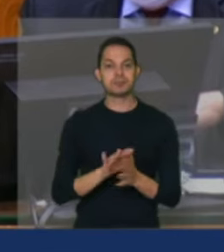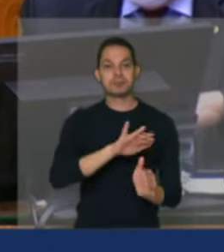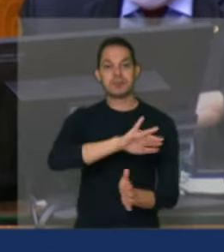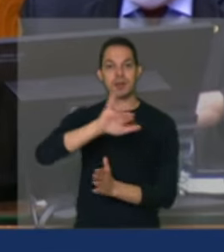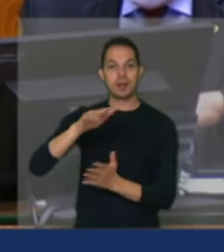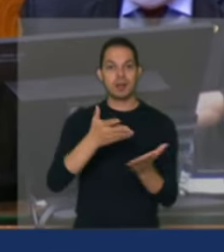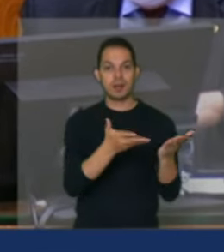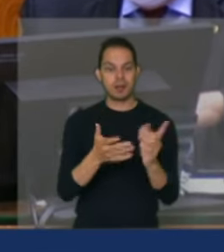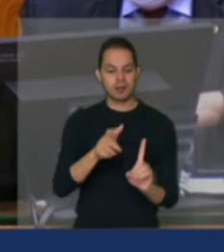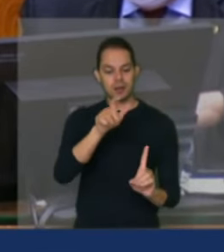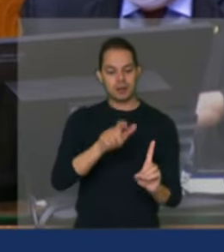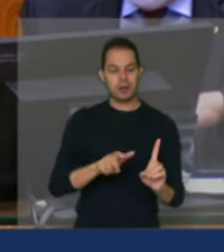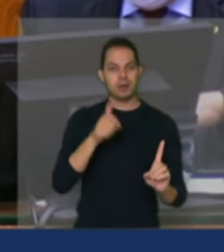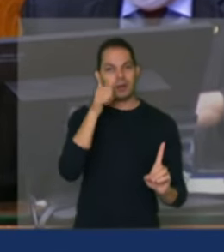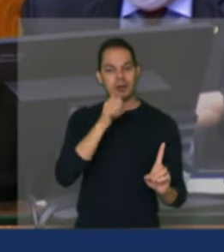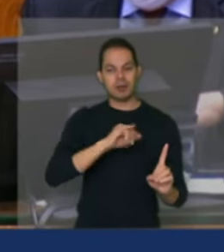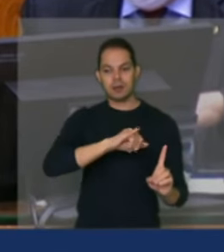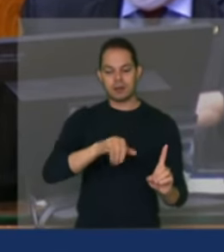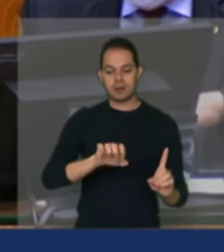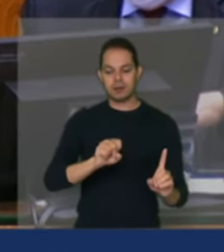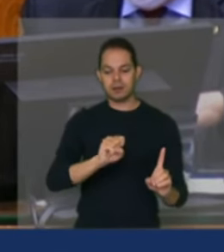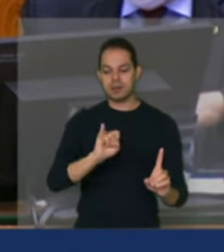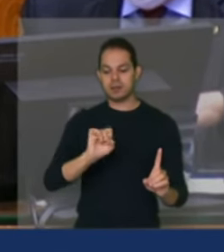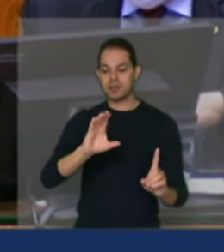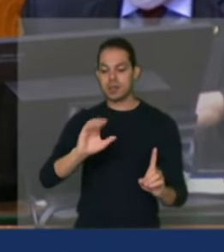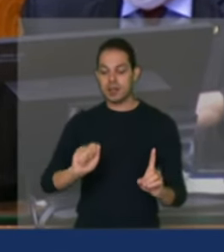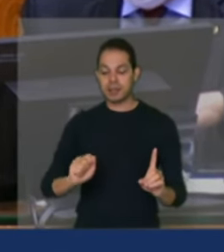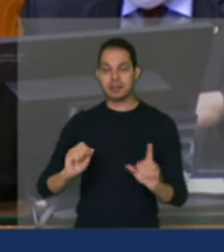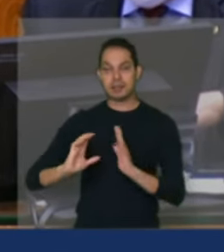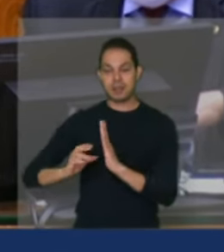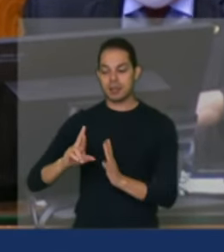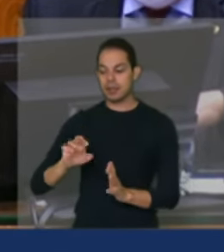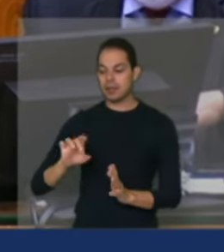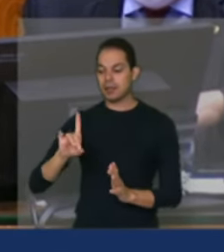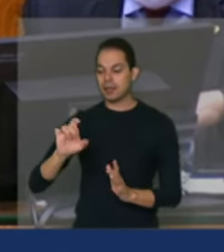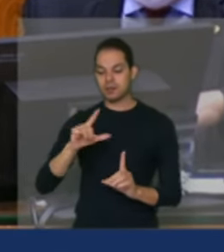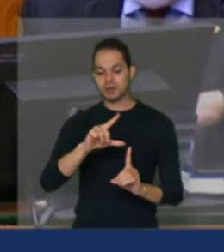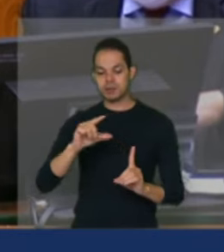Conceição Nascimento também indicado pela rede que terá um tempo de 5 minutos